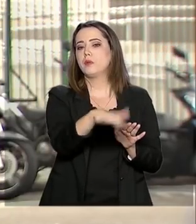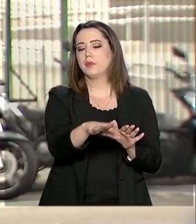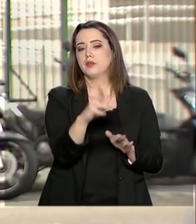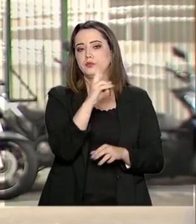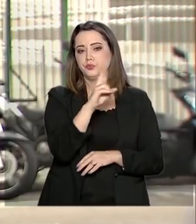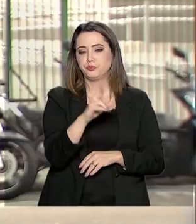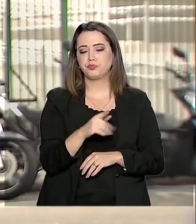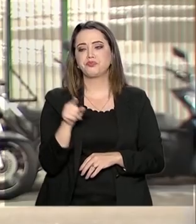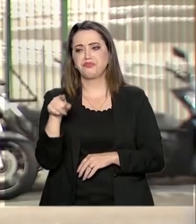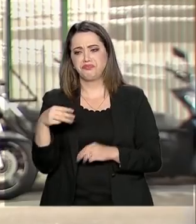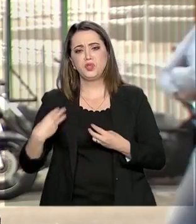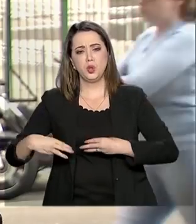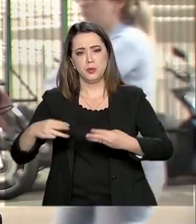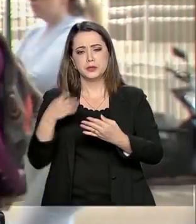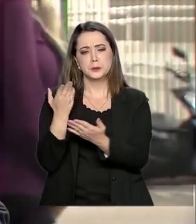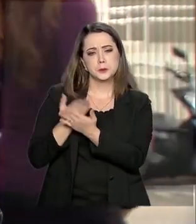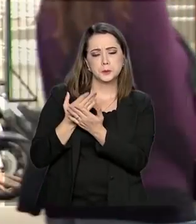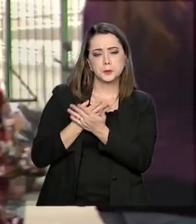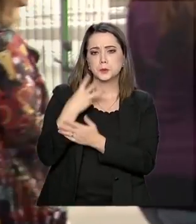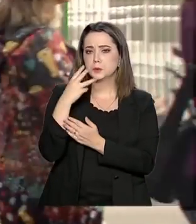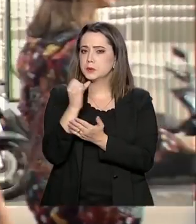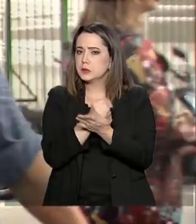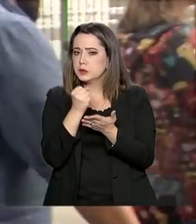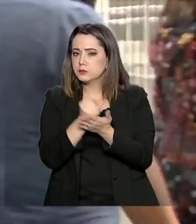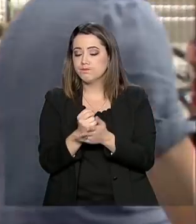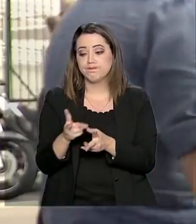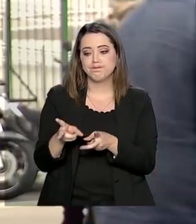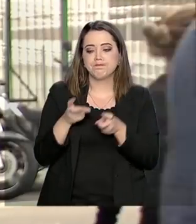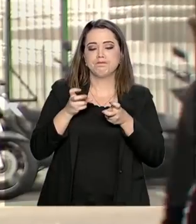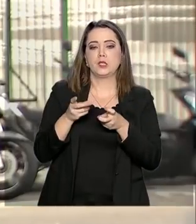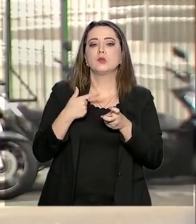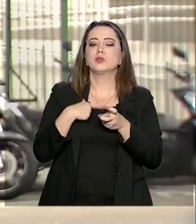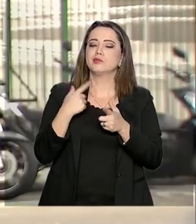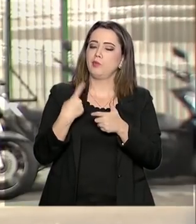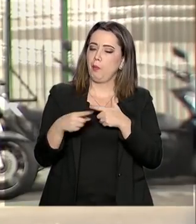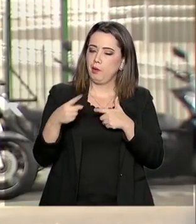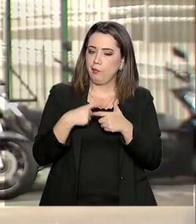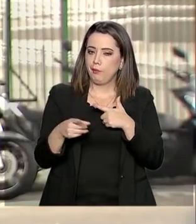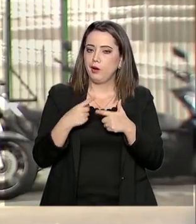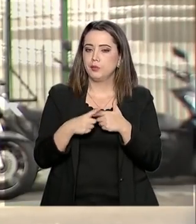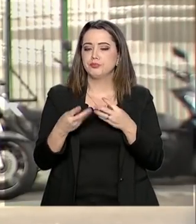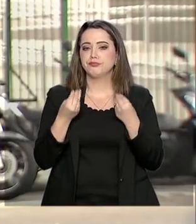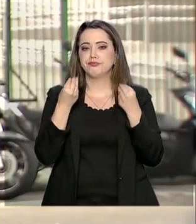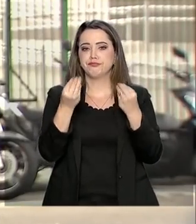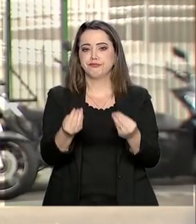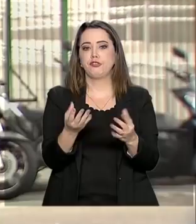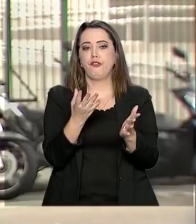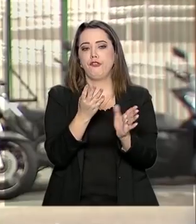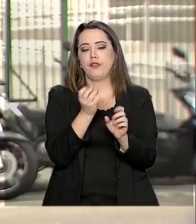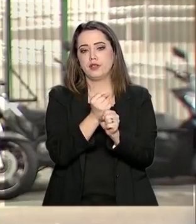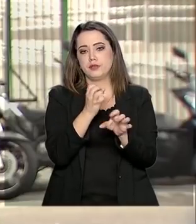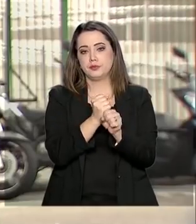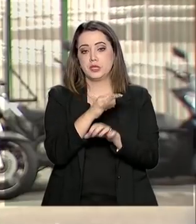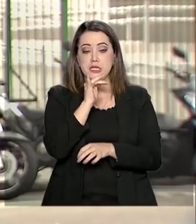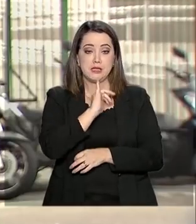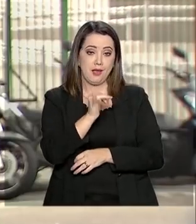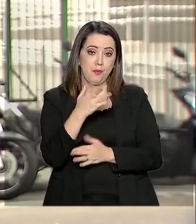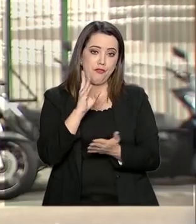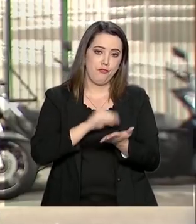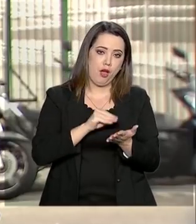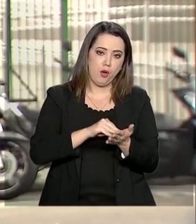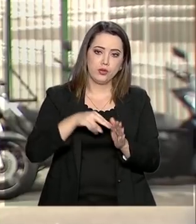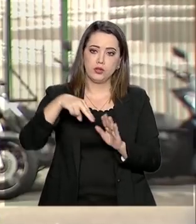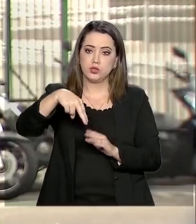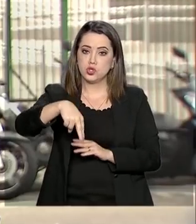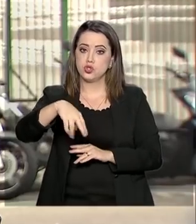de 30 dos 103 contratos vigentes e descobriu irregularidades na prestação de contas, como, por exemplo, a ausência de